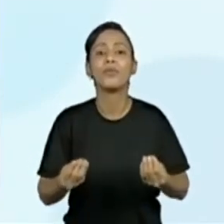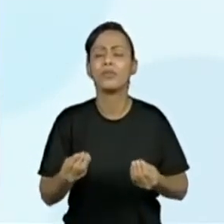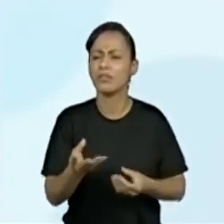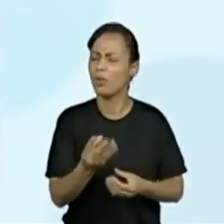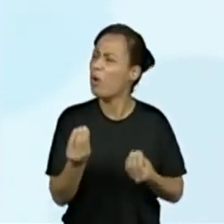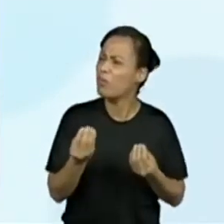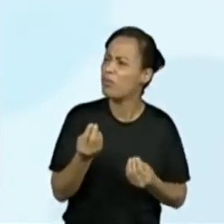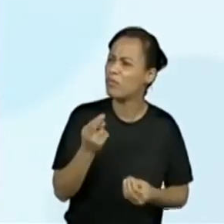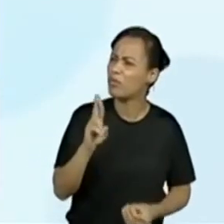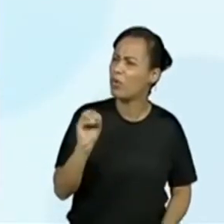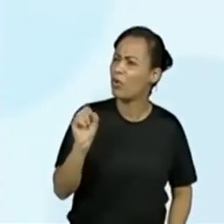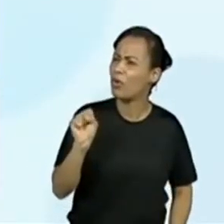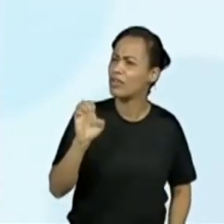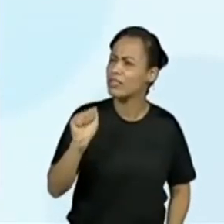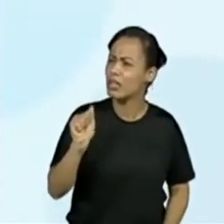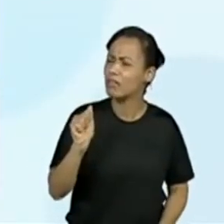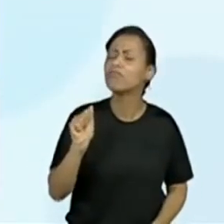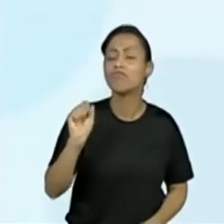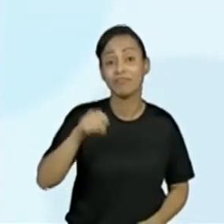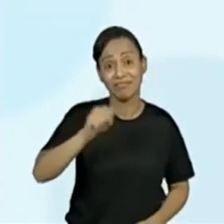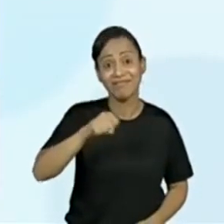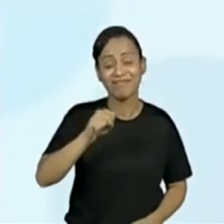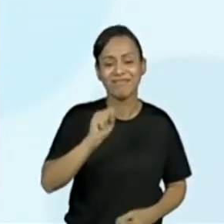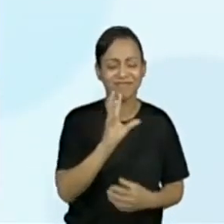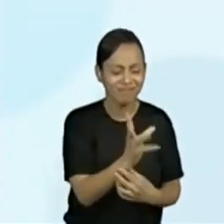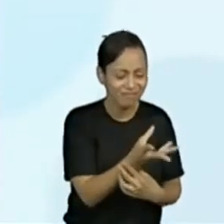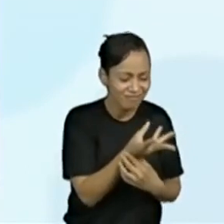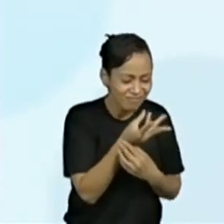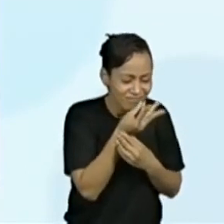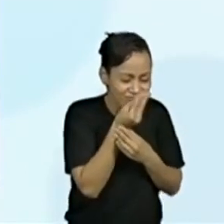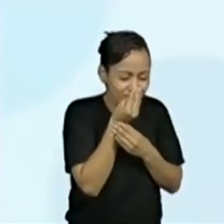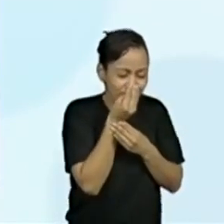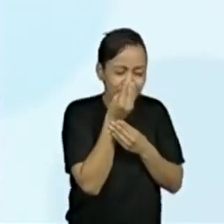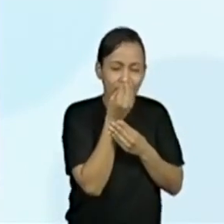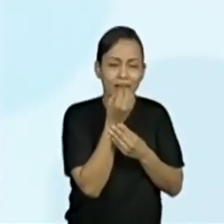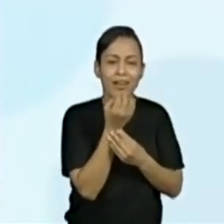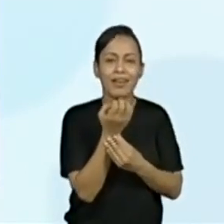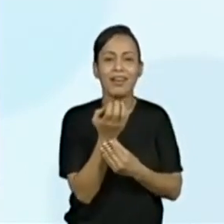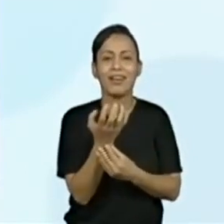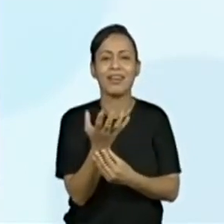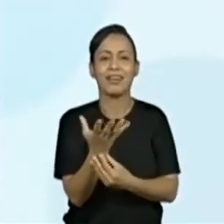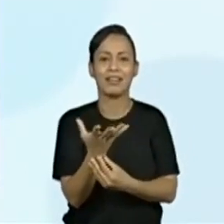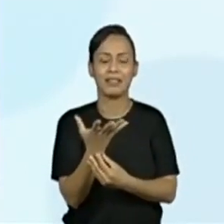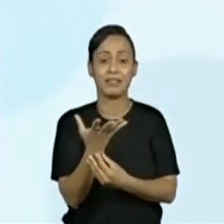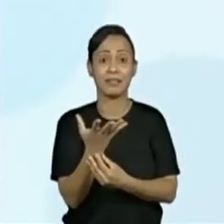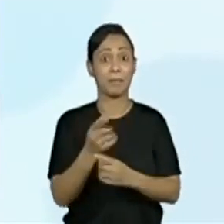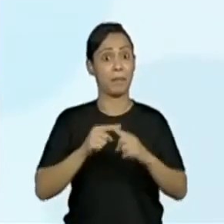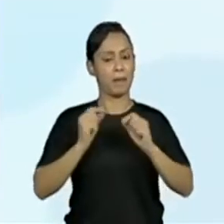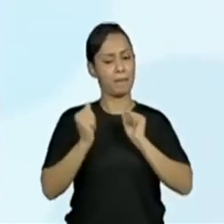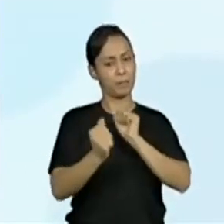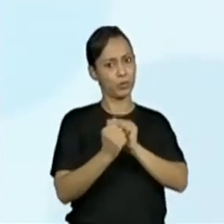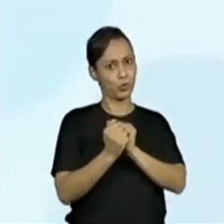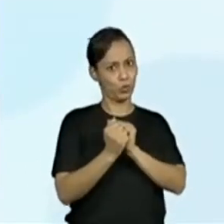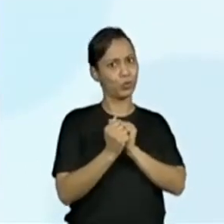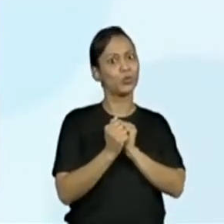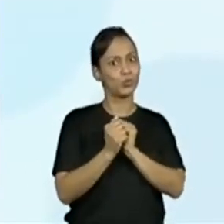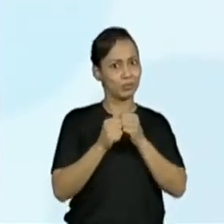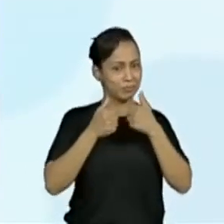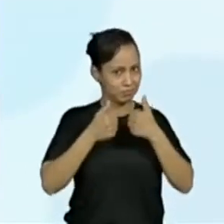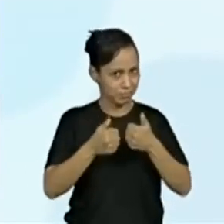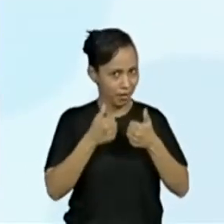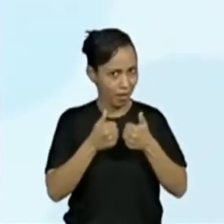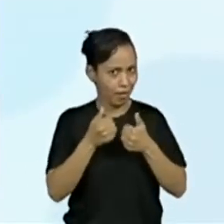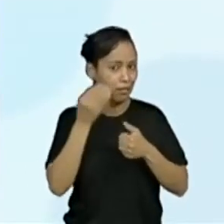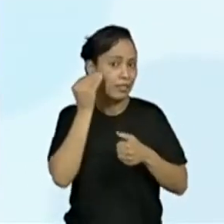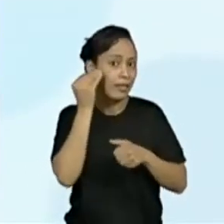rosa. Olha só. Onde será que está escrito? Como é a primeira que a gente está fazendo junto, eu fui bozinha. Deixei no